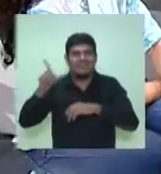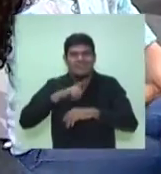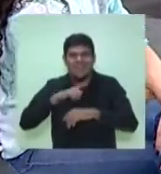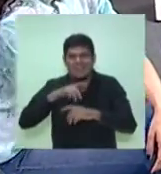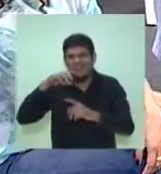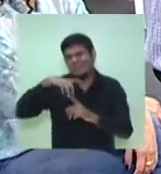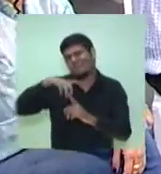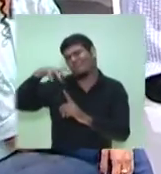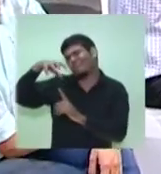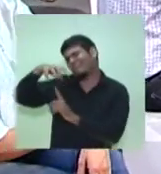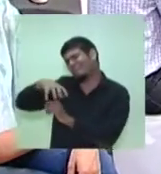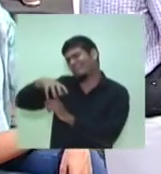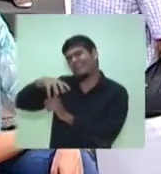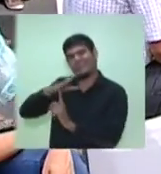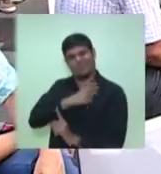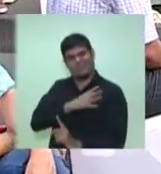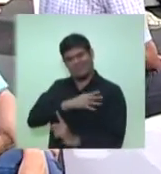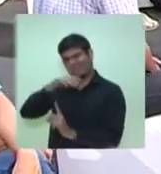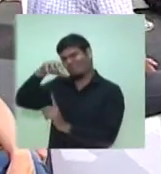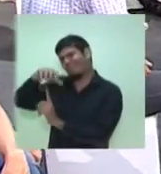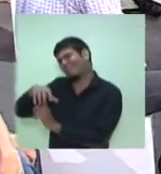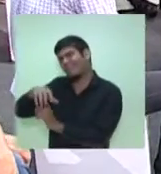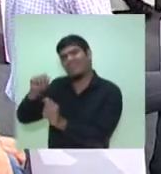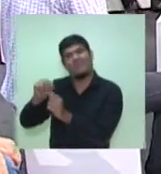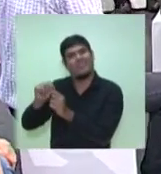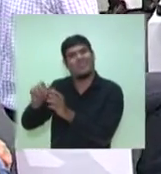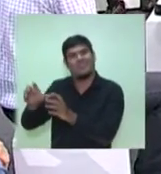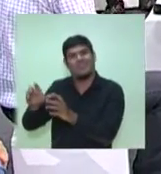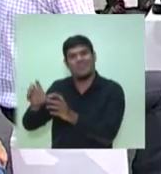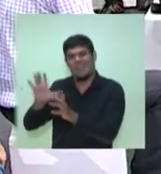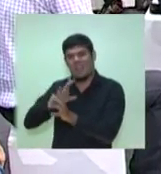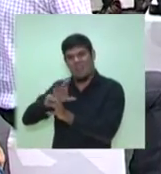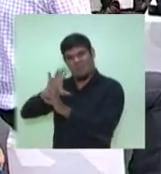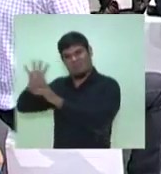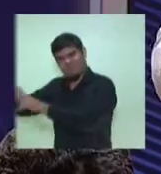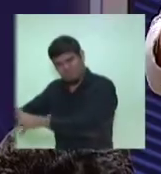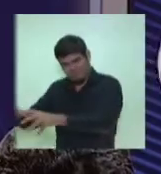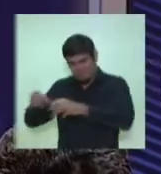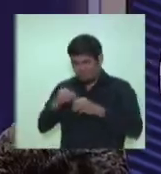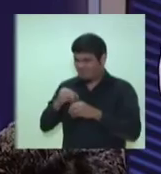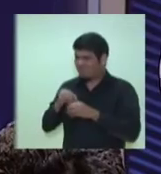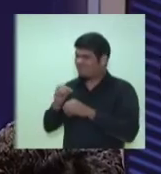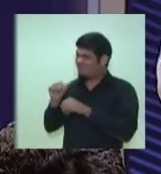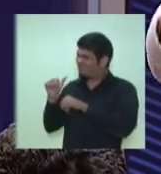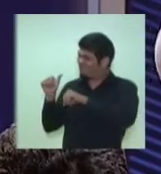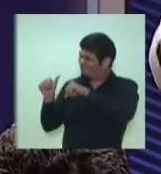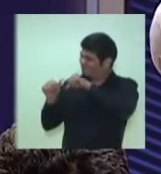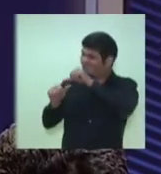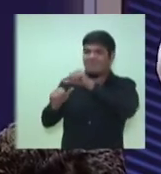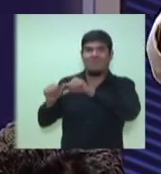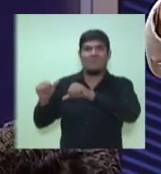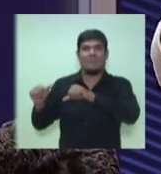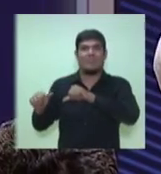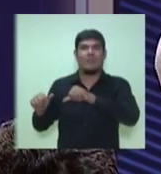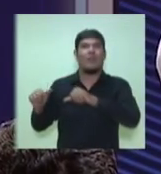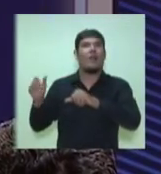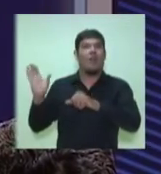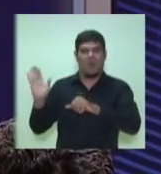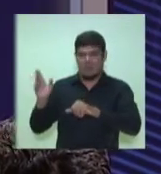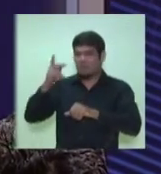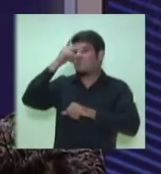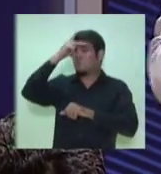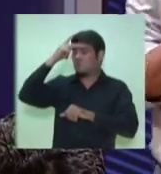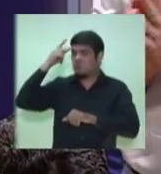sei lá o quê, um puxadinho. Eu tomei aquilo de um grileiro que chegou a me ameaçar de morte.